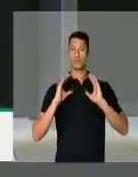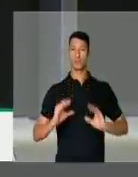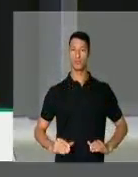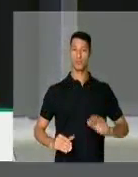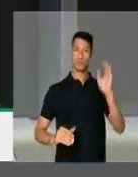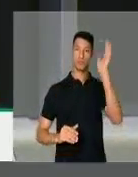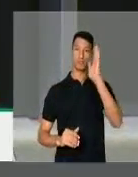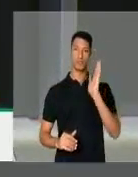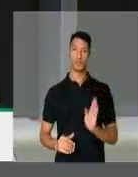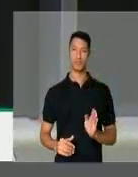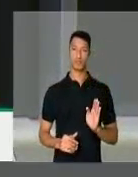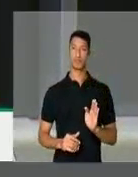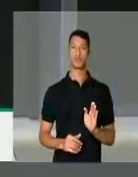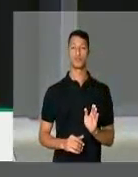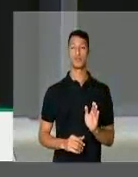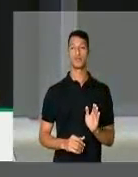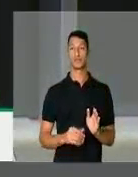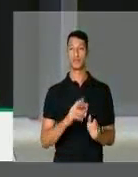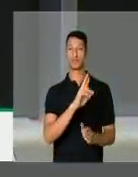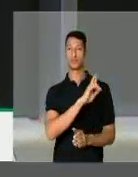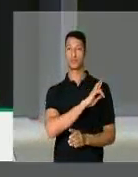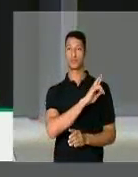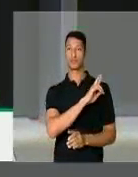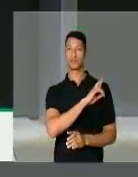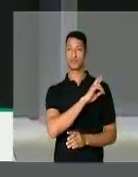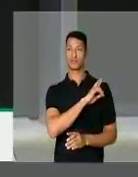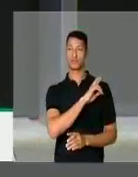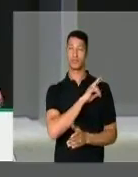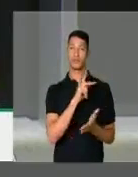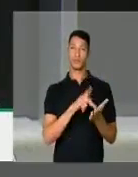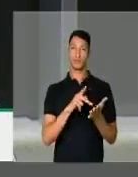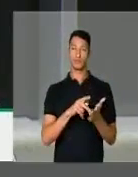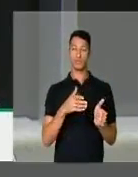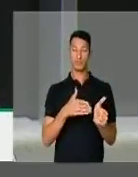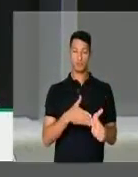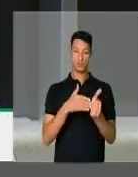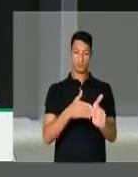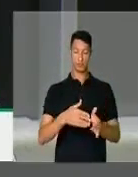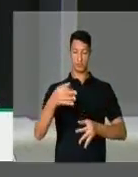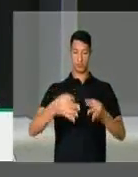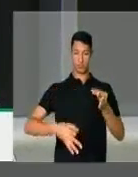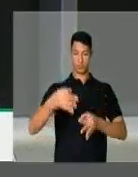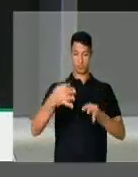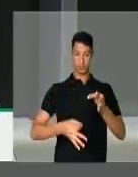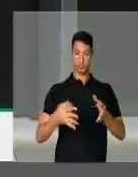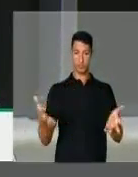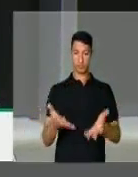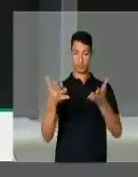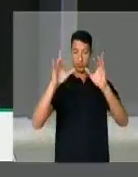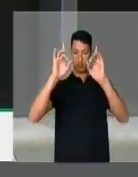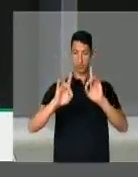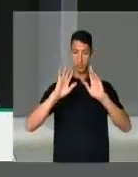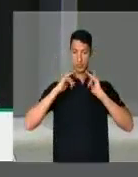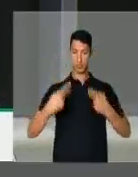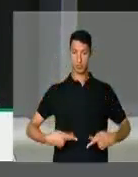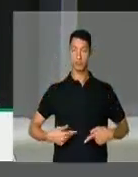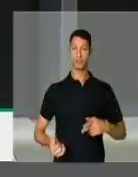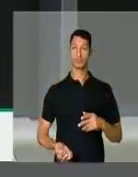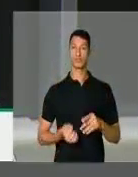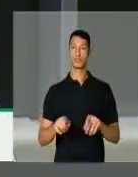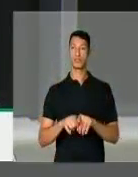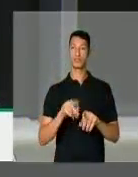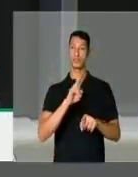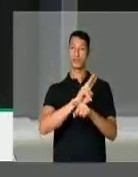cidadão brasileiro, sendo responsável, na realidade, pela orientação jurídica, a promoção dos direitos humanos,